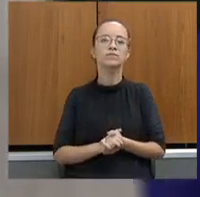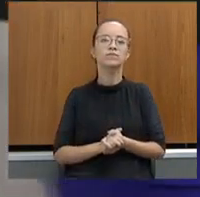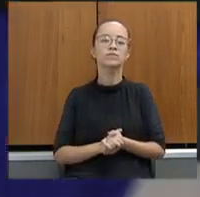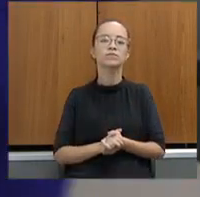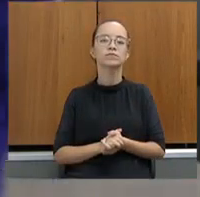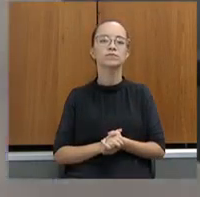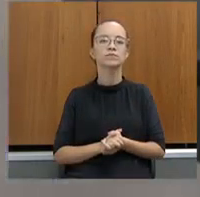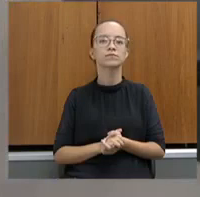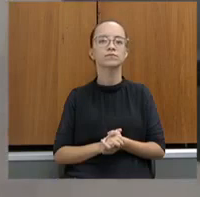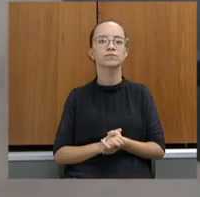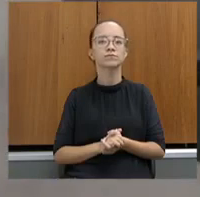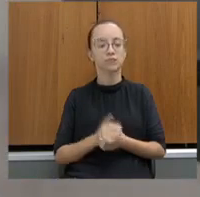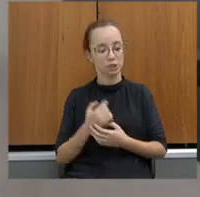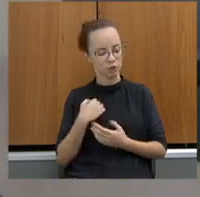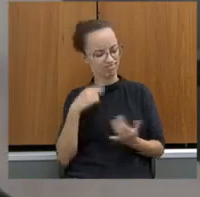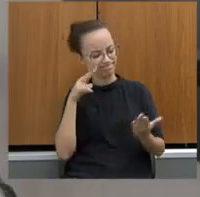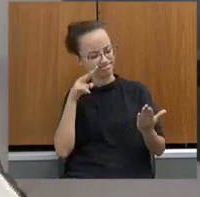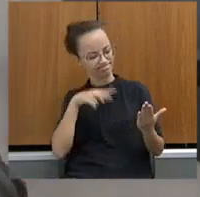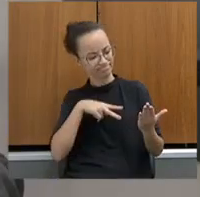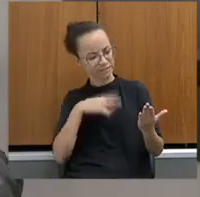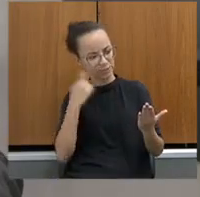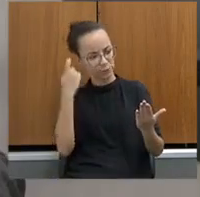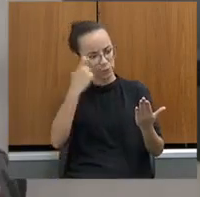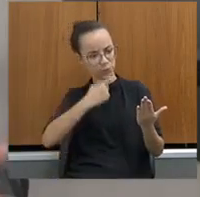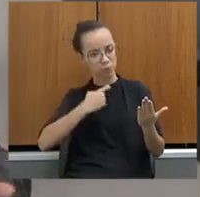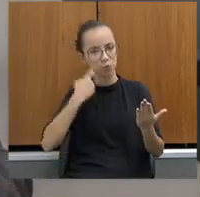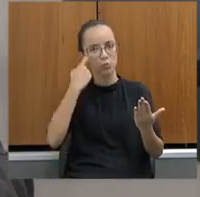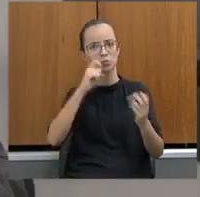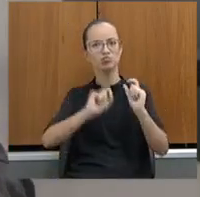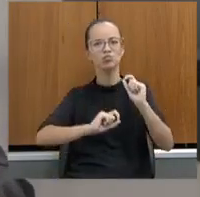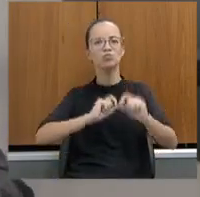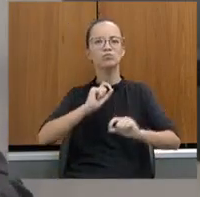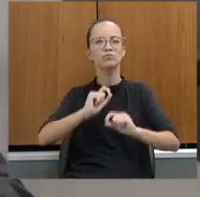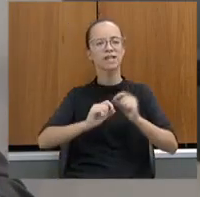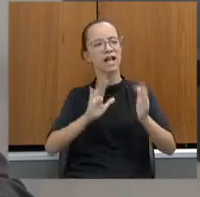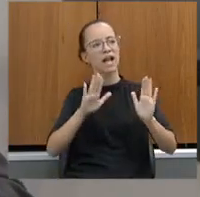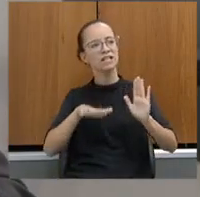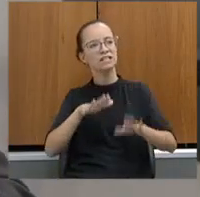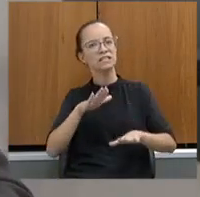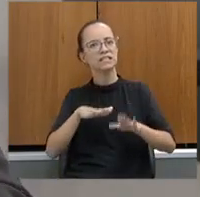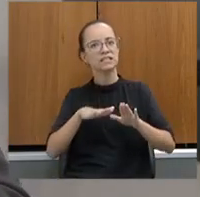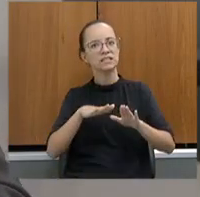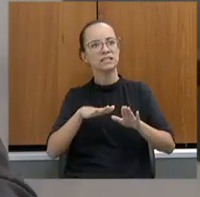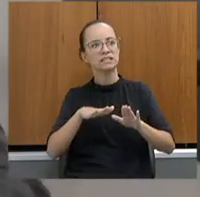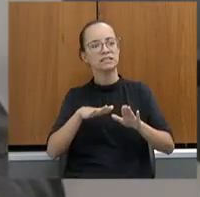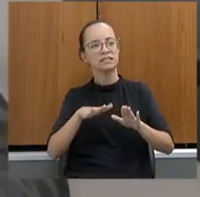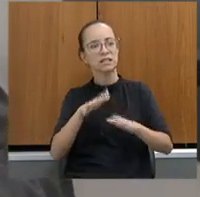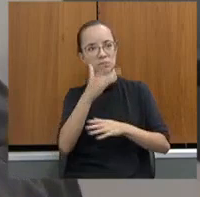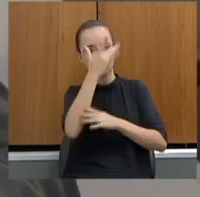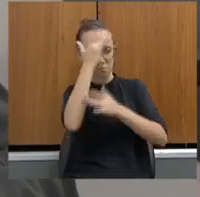que me deixa meio preocupado é que tem hora que a gente tem gente legislando demais.